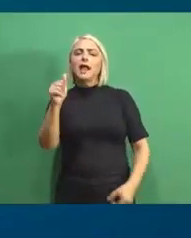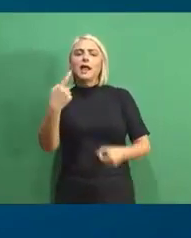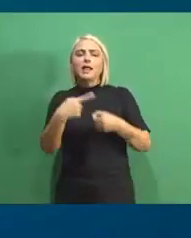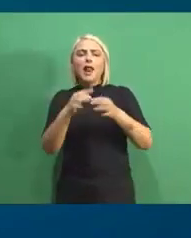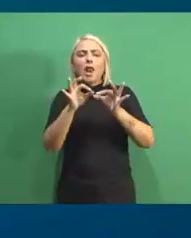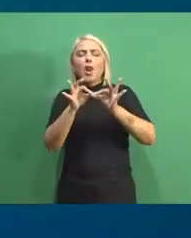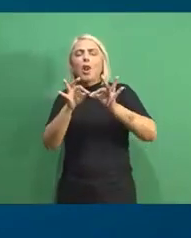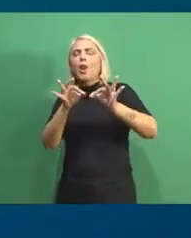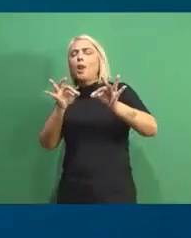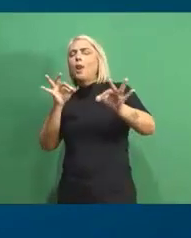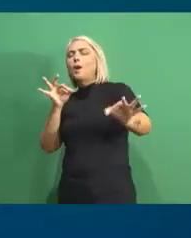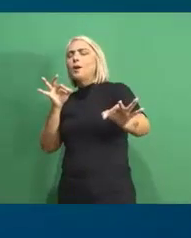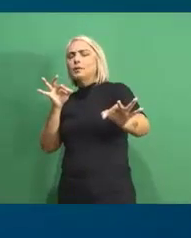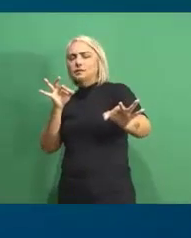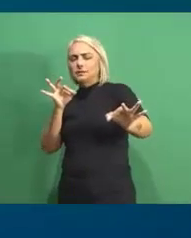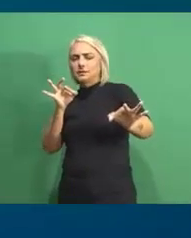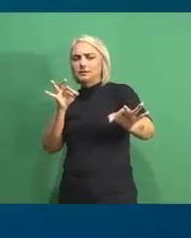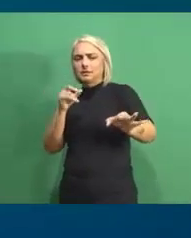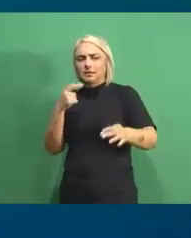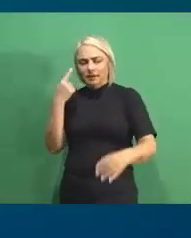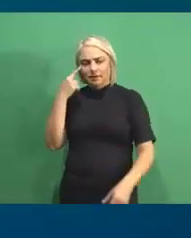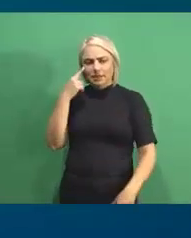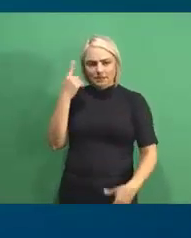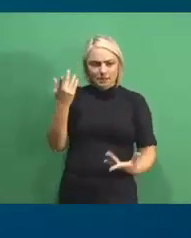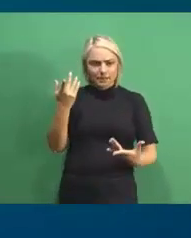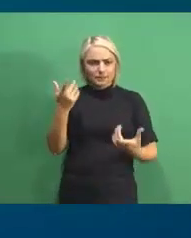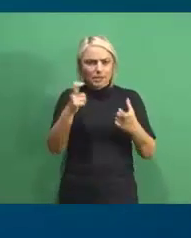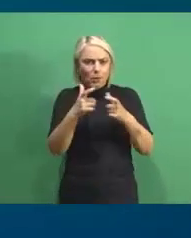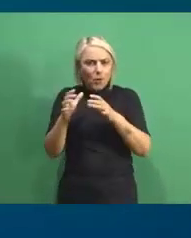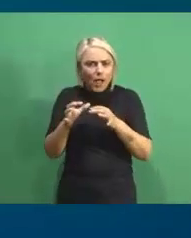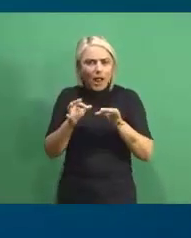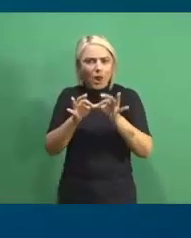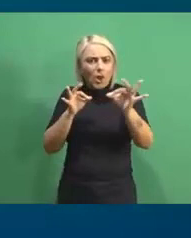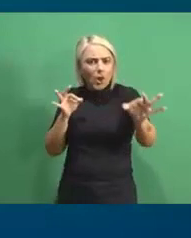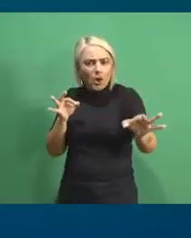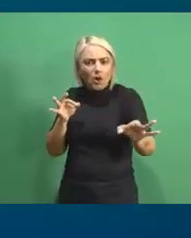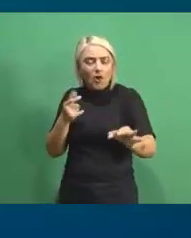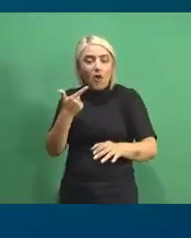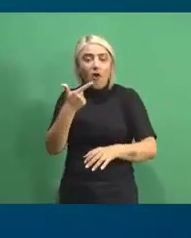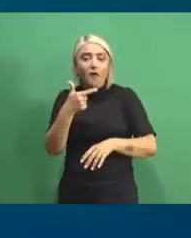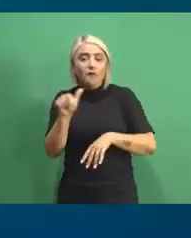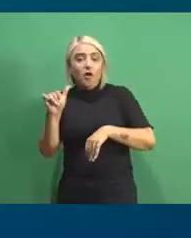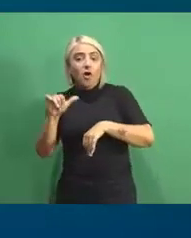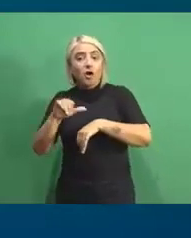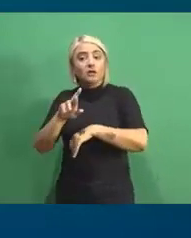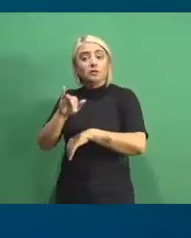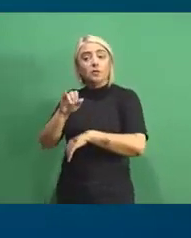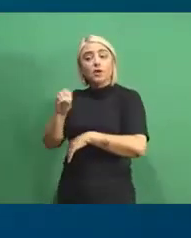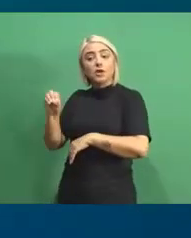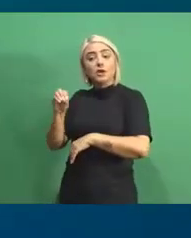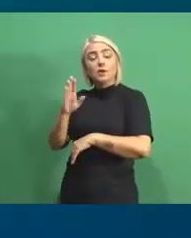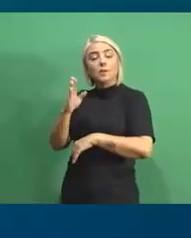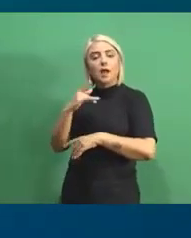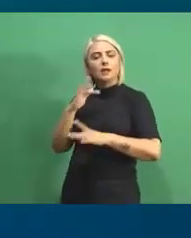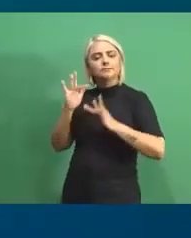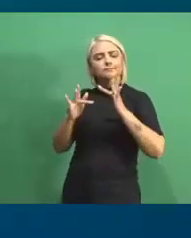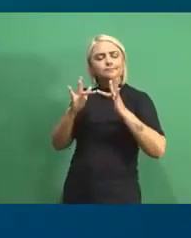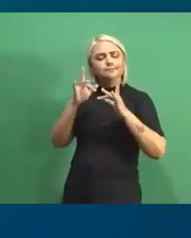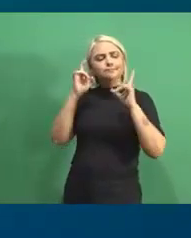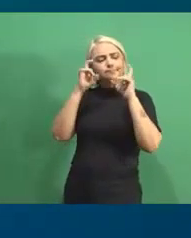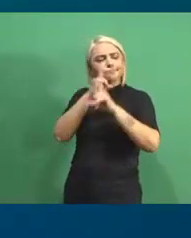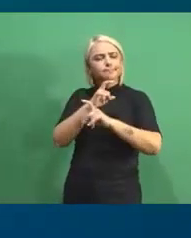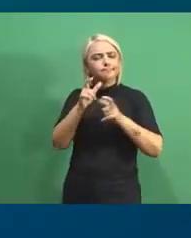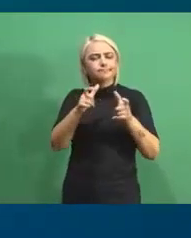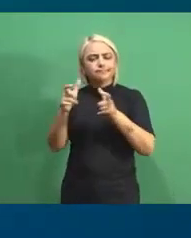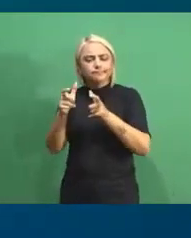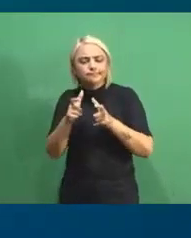distância e aí? Como é que vocês estão pensando nessa expansão fora de Rio Branco e essa dificuldade de conectividade em alguns pontos, né?